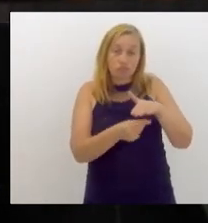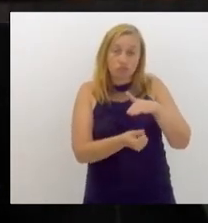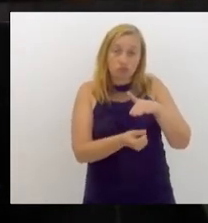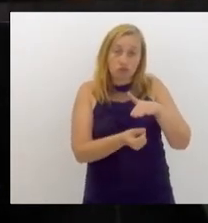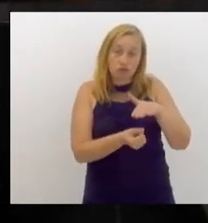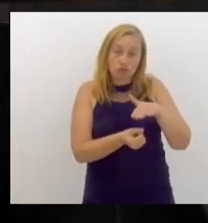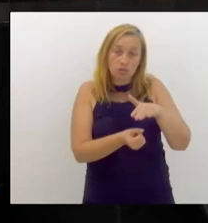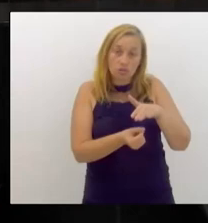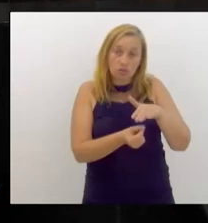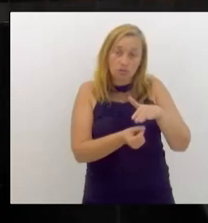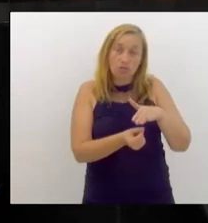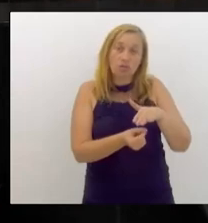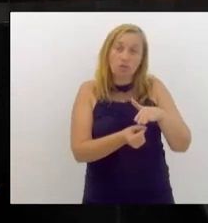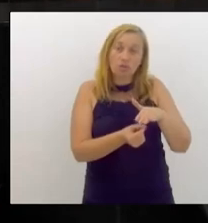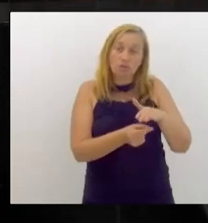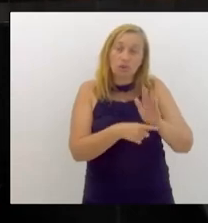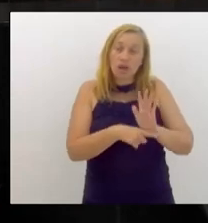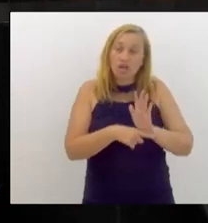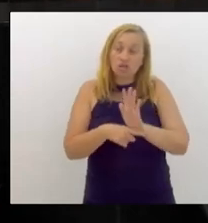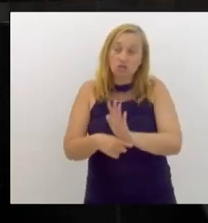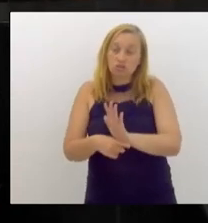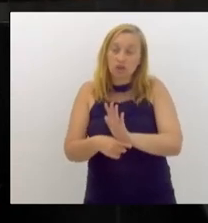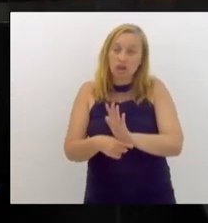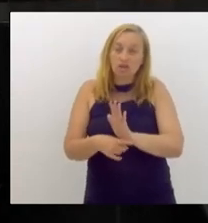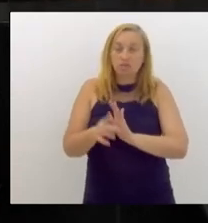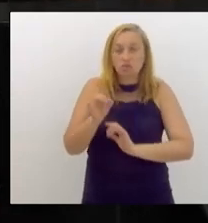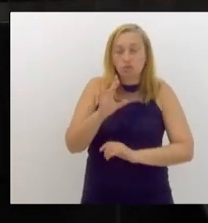E esse grande garantidor tem que ser o Estado.